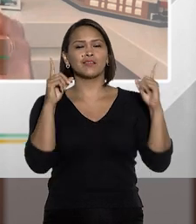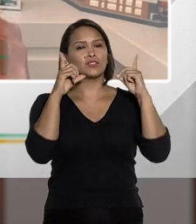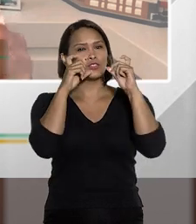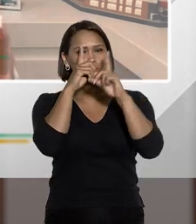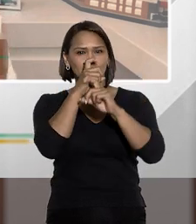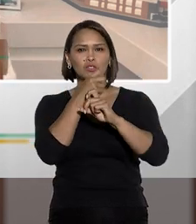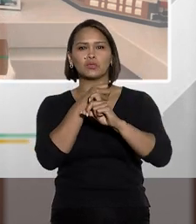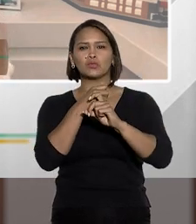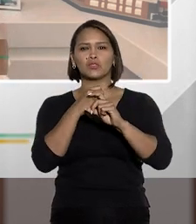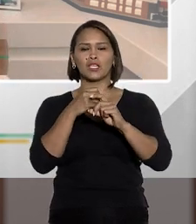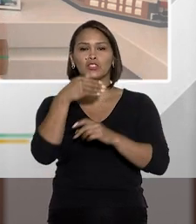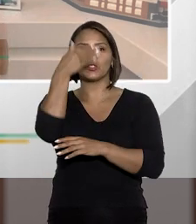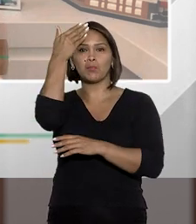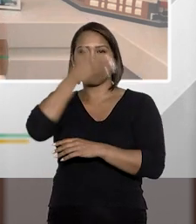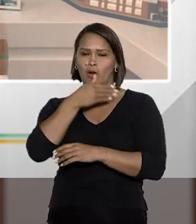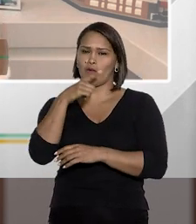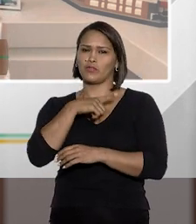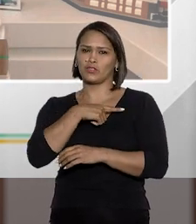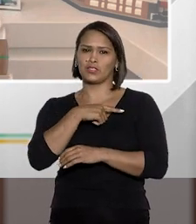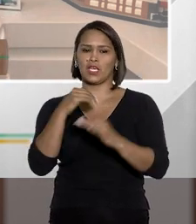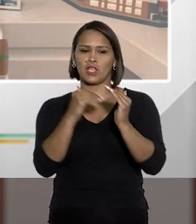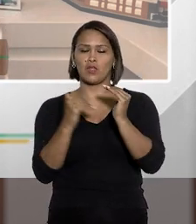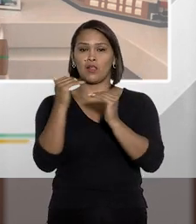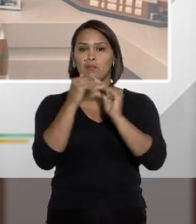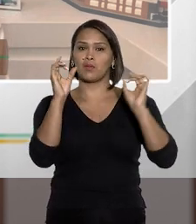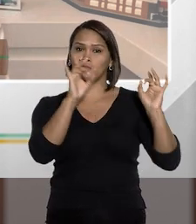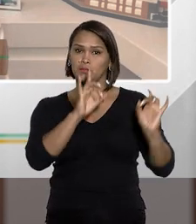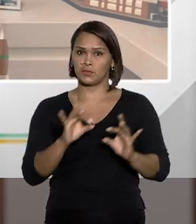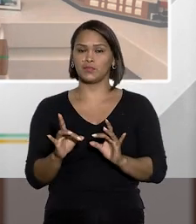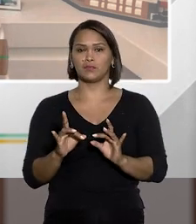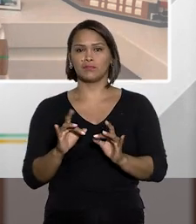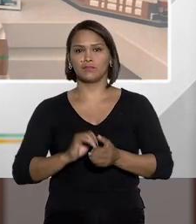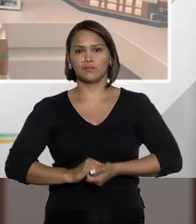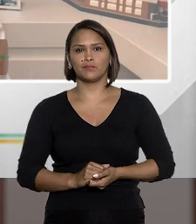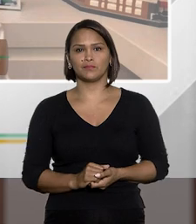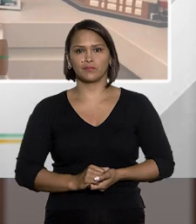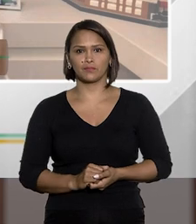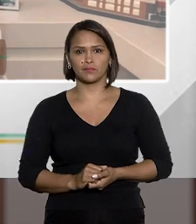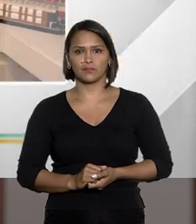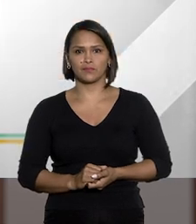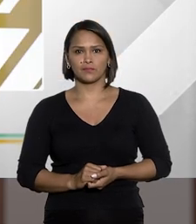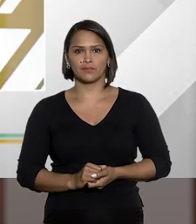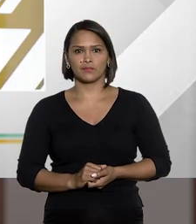devido a essa dificuldade probatória do elemento subjetivo especial, Fátima.